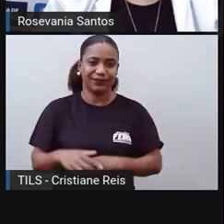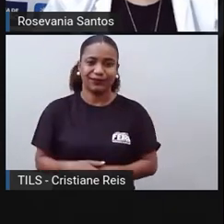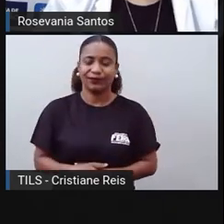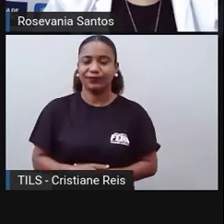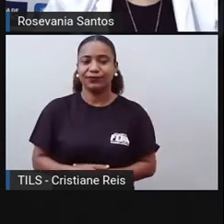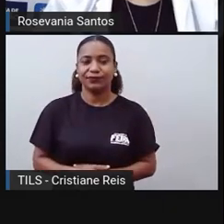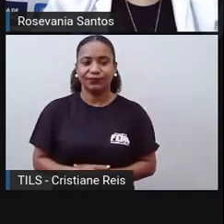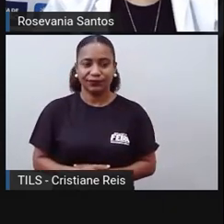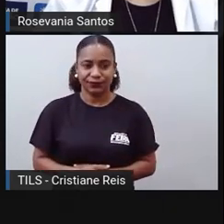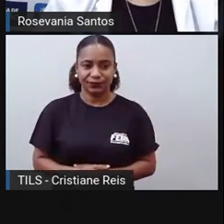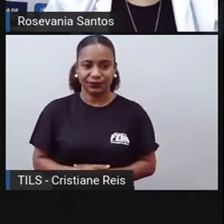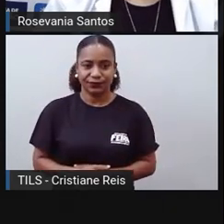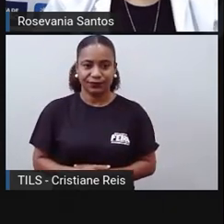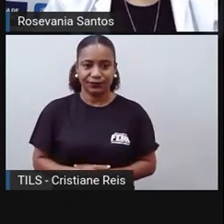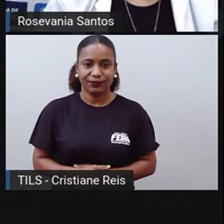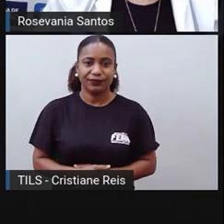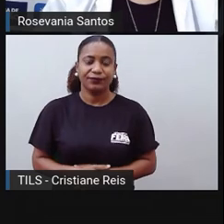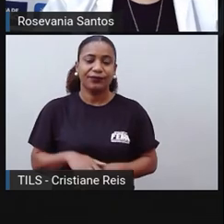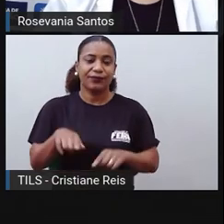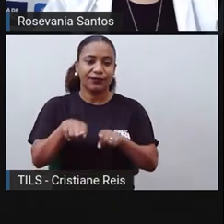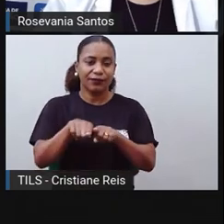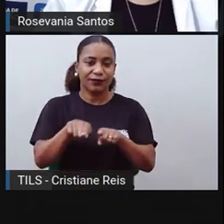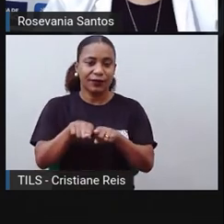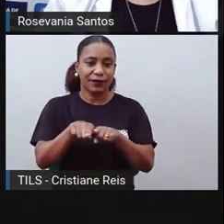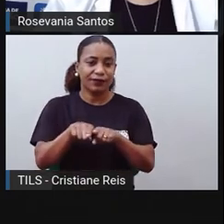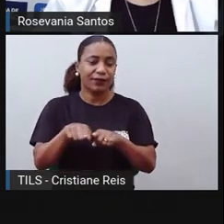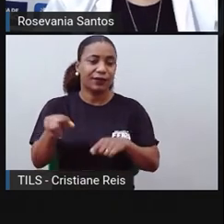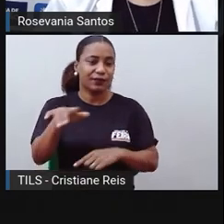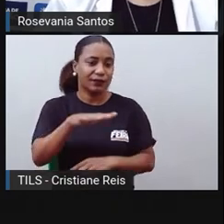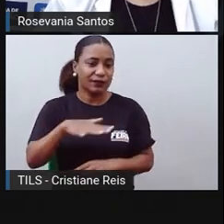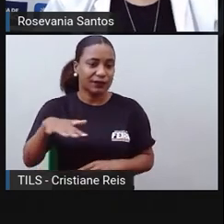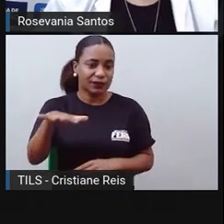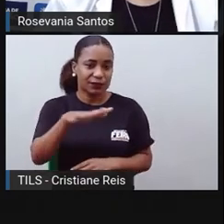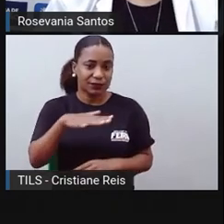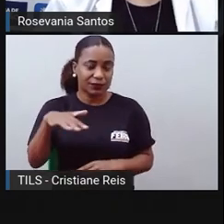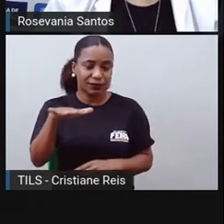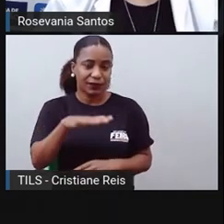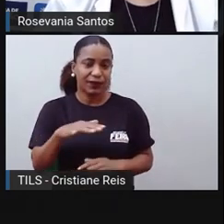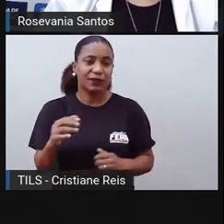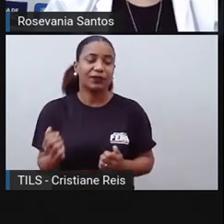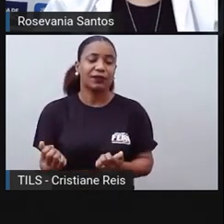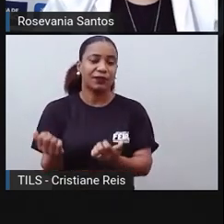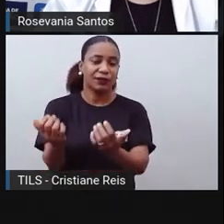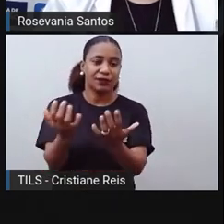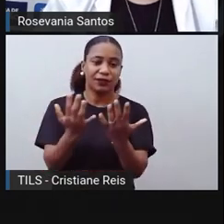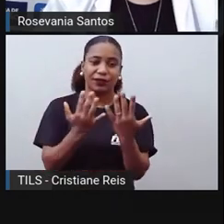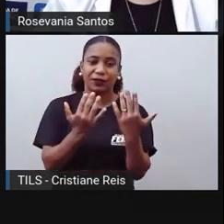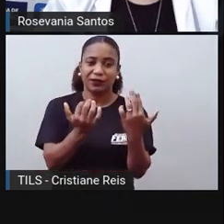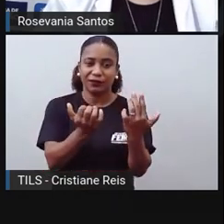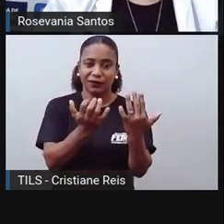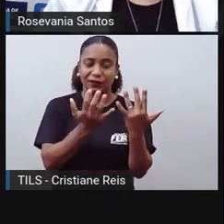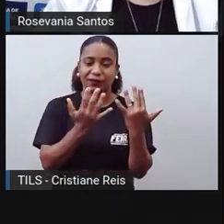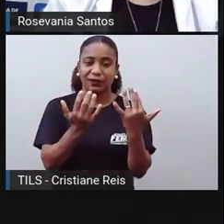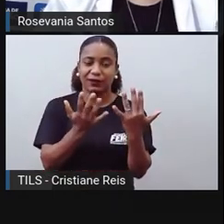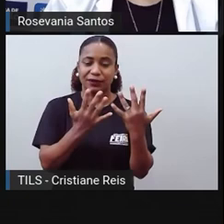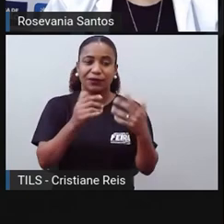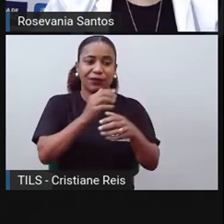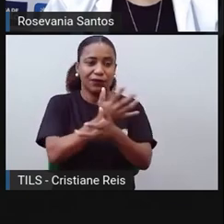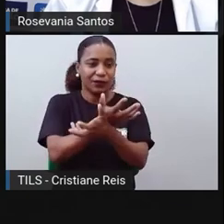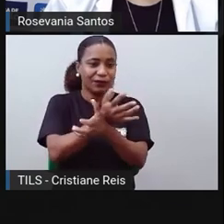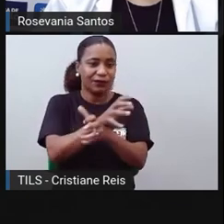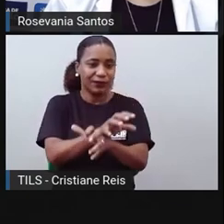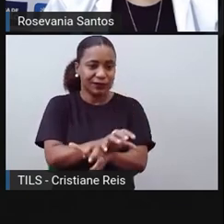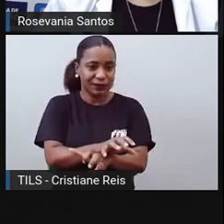aqui nesse espacinho aqui, tem muita questão da vegetação de deserto, onde você vai